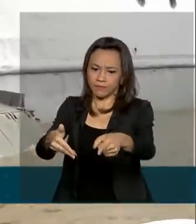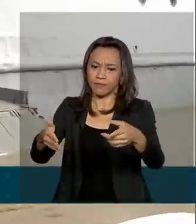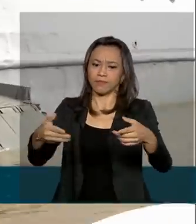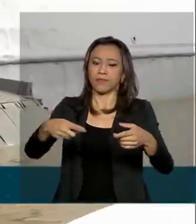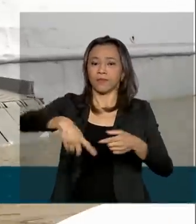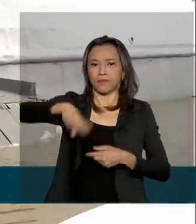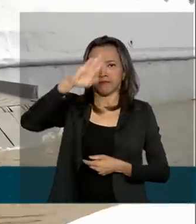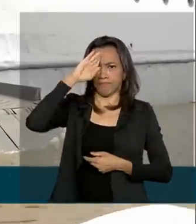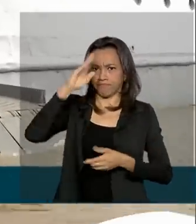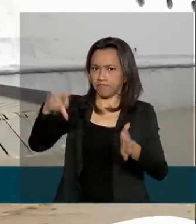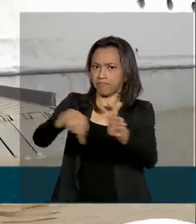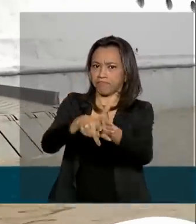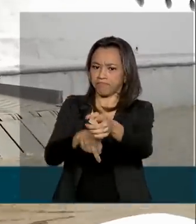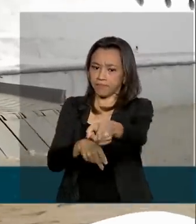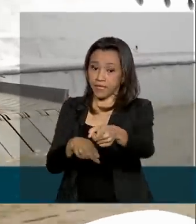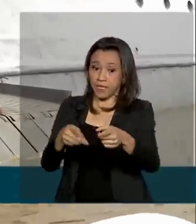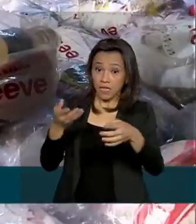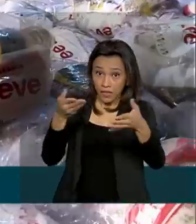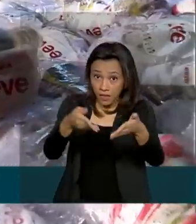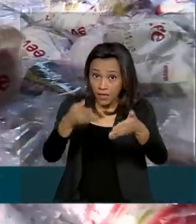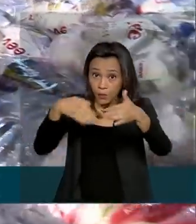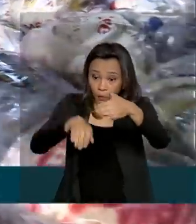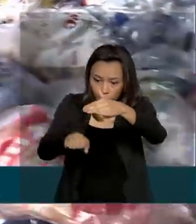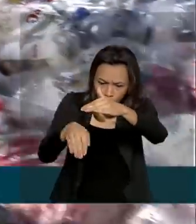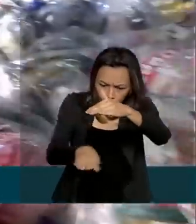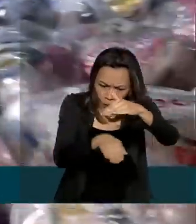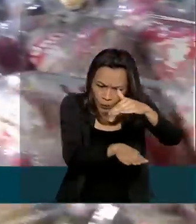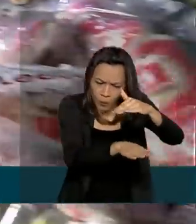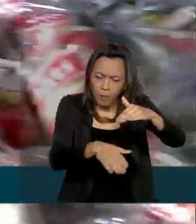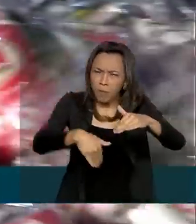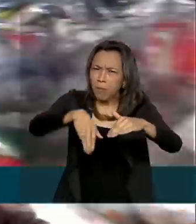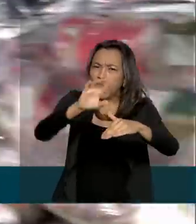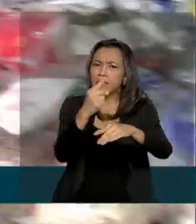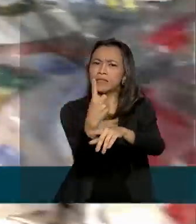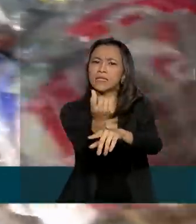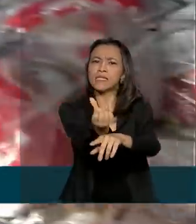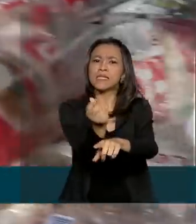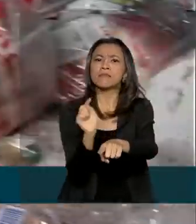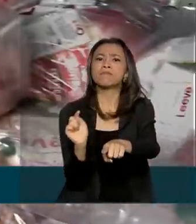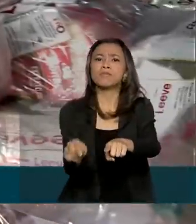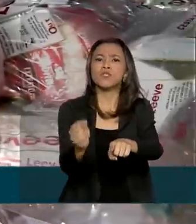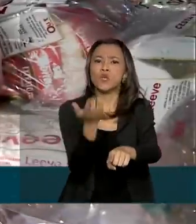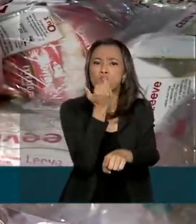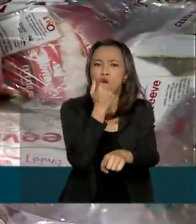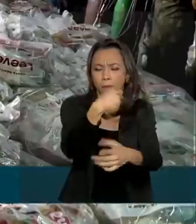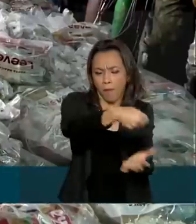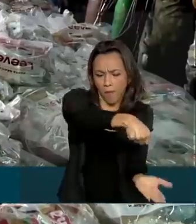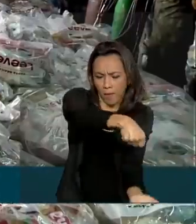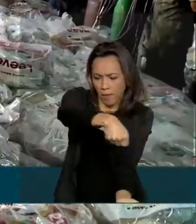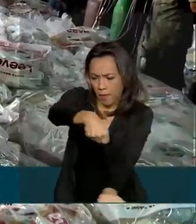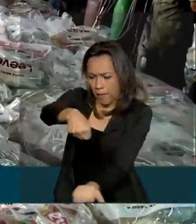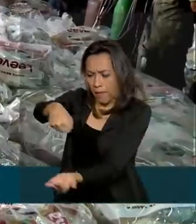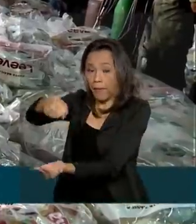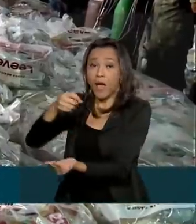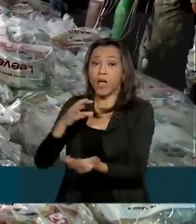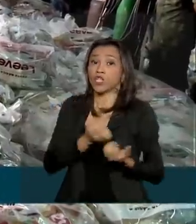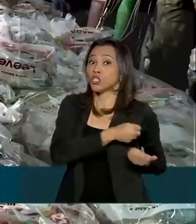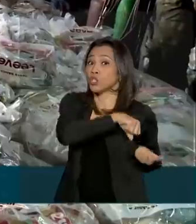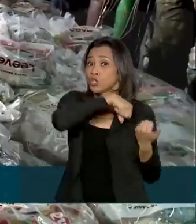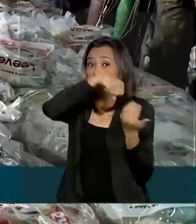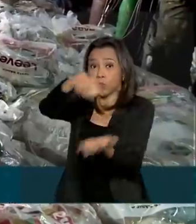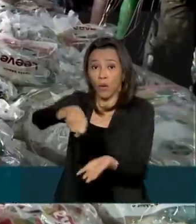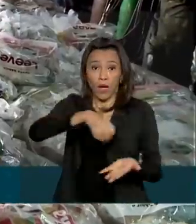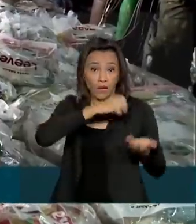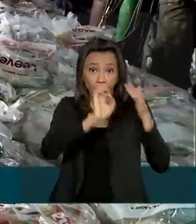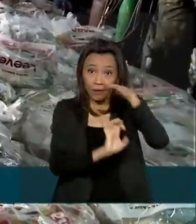No porão, uma carga valiosíssima. Mais de 16 mil cestas básicas, doadas por empresários do ramo